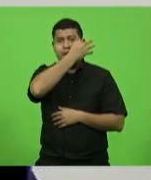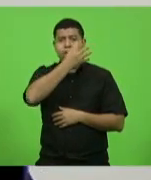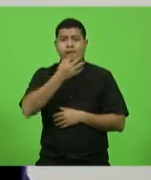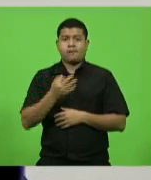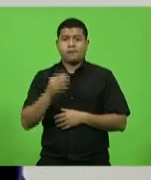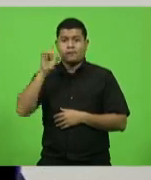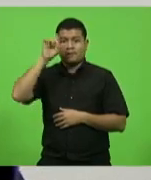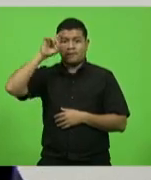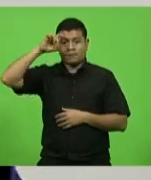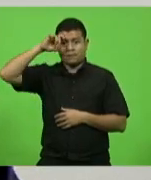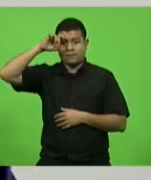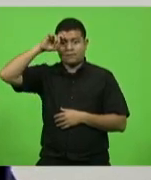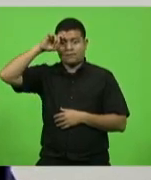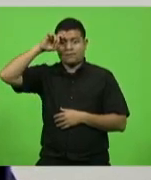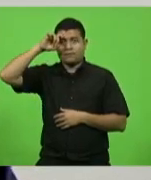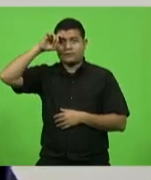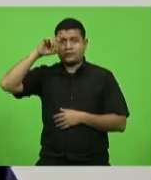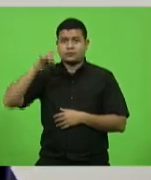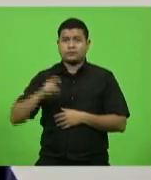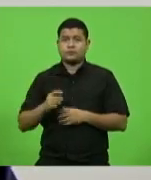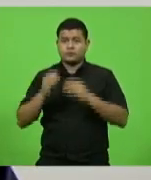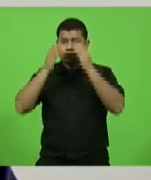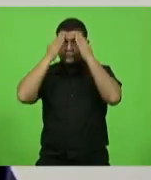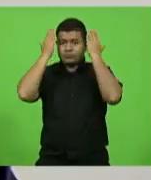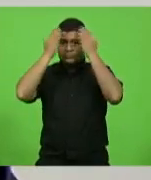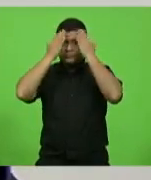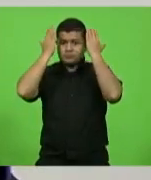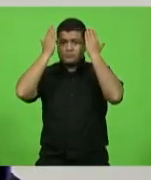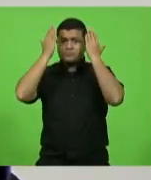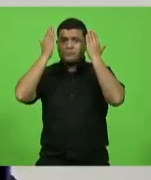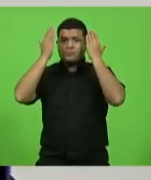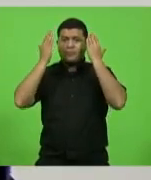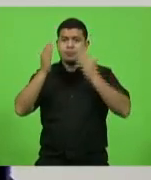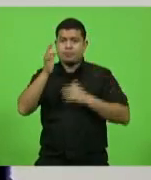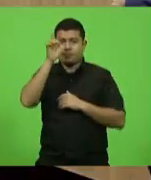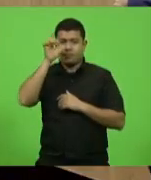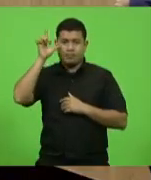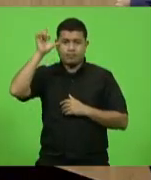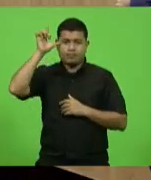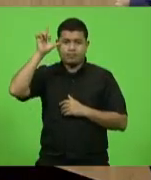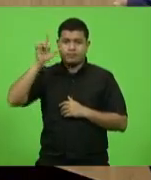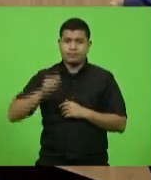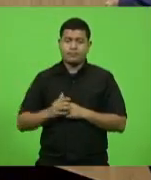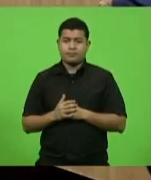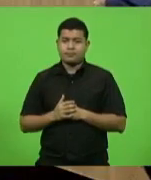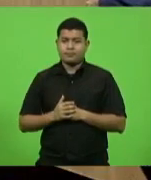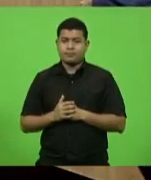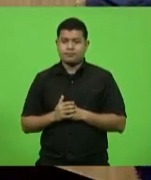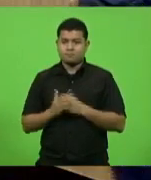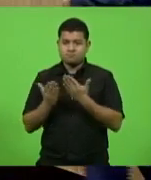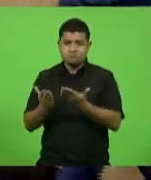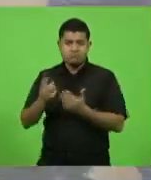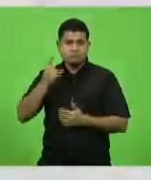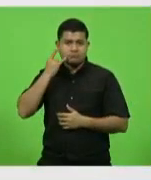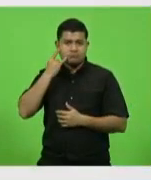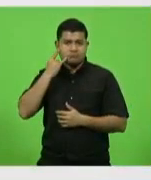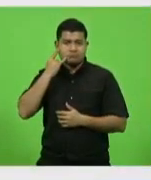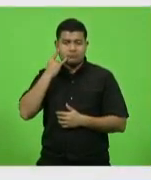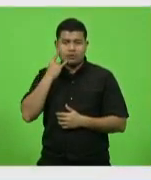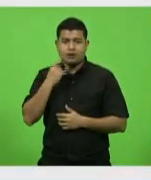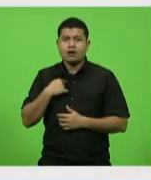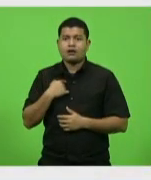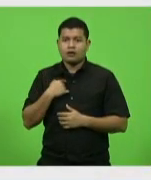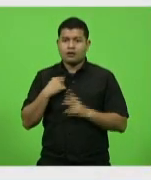Marcos Vieira, no Milton Schaefer e no deputado Laércio Schuster. Deputado Mauro de Nadal segue o líder